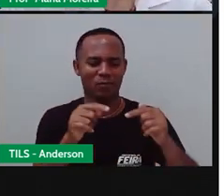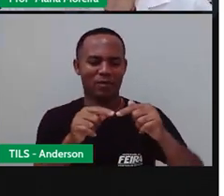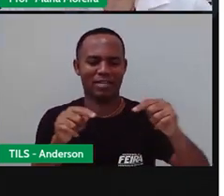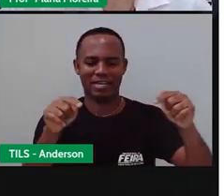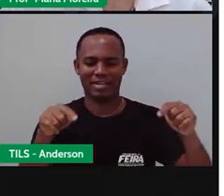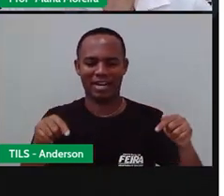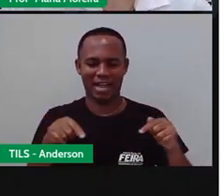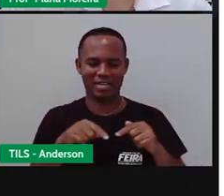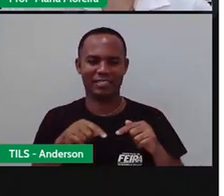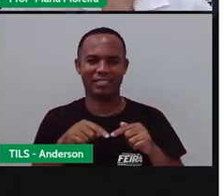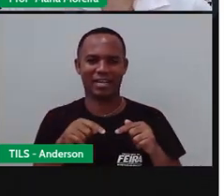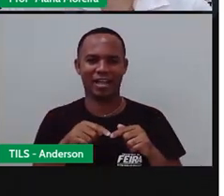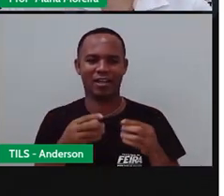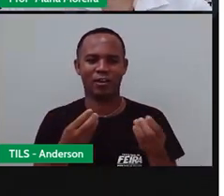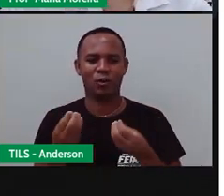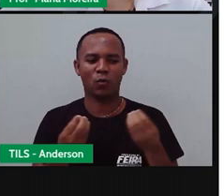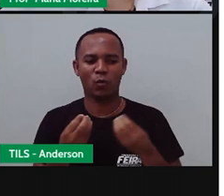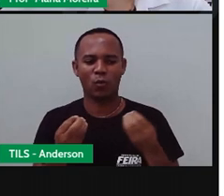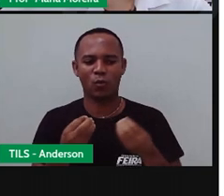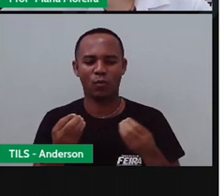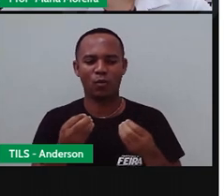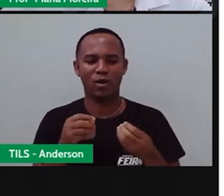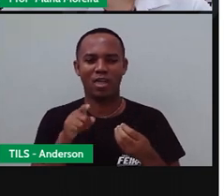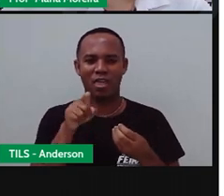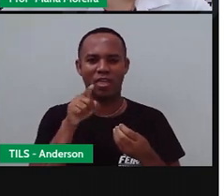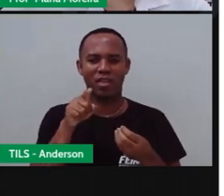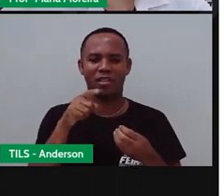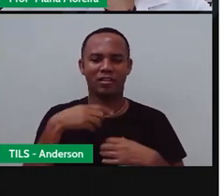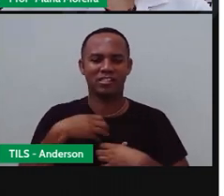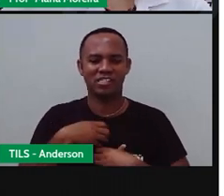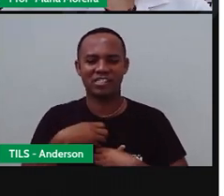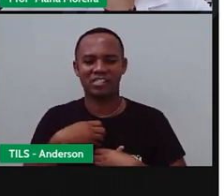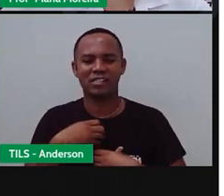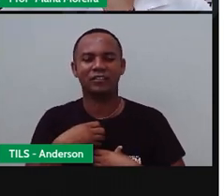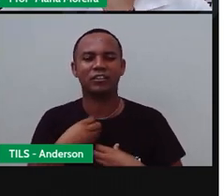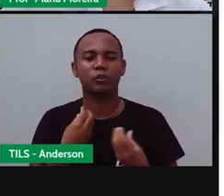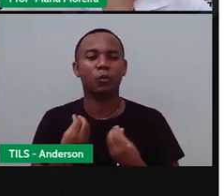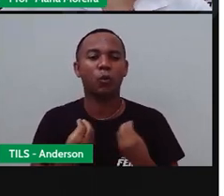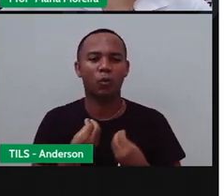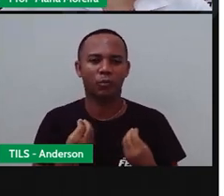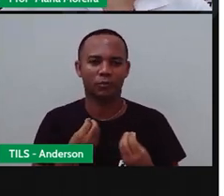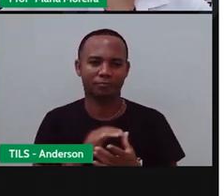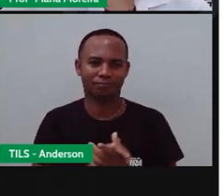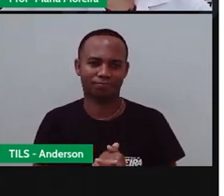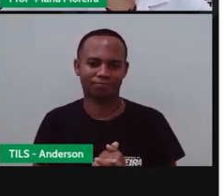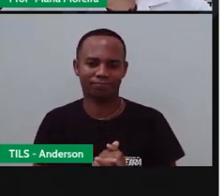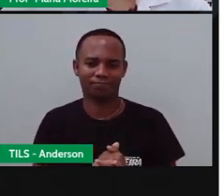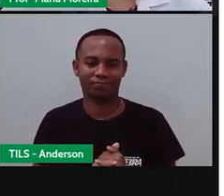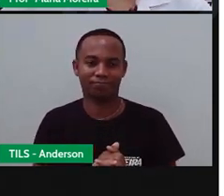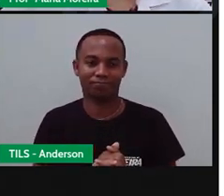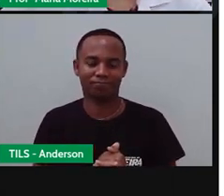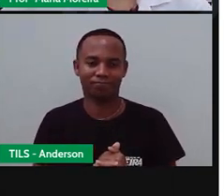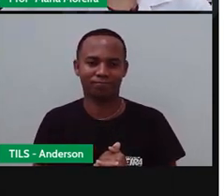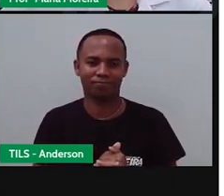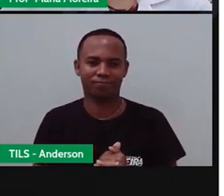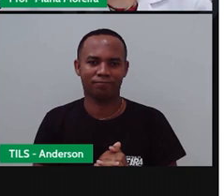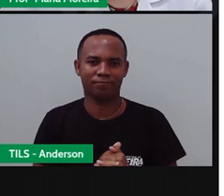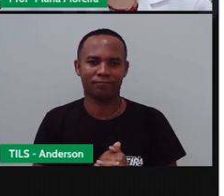Como é que Ivo se sente? E aí? Como é que Ivo se sente quando ele sai da caixa?